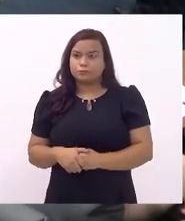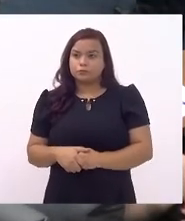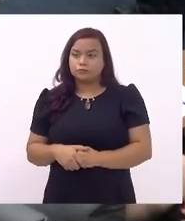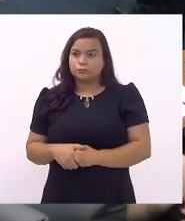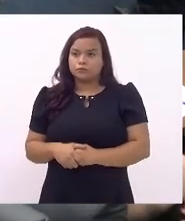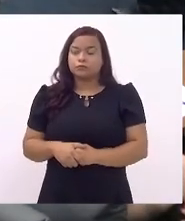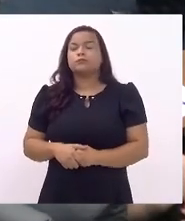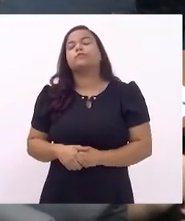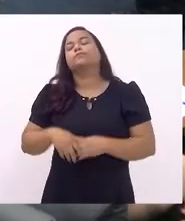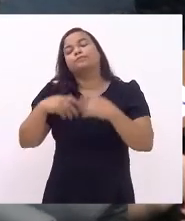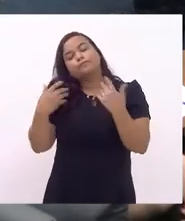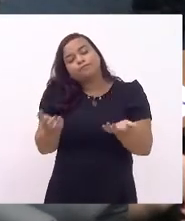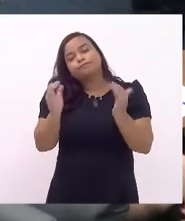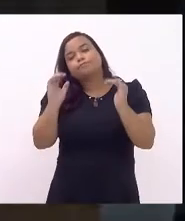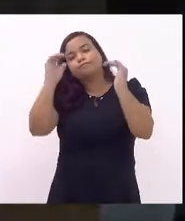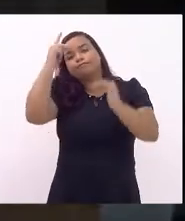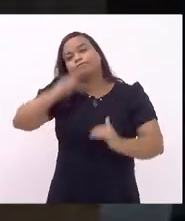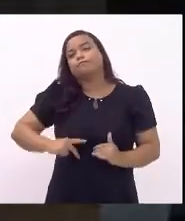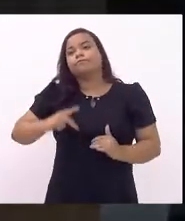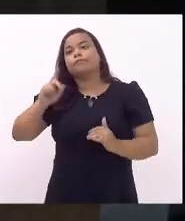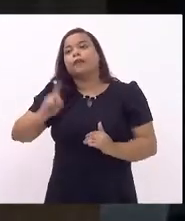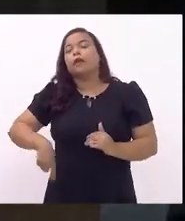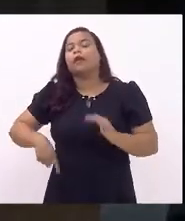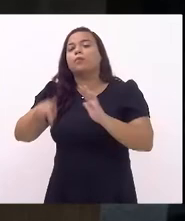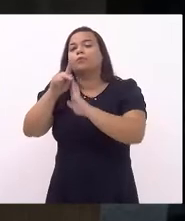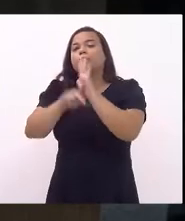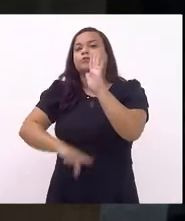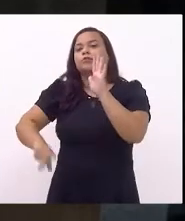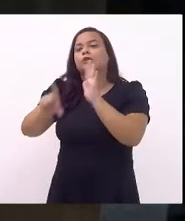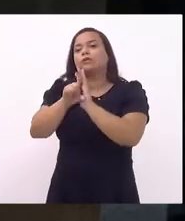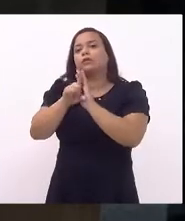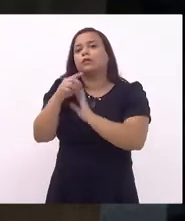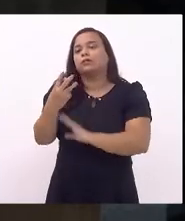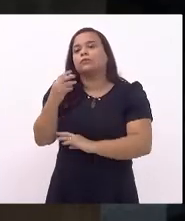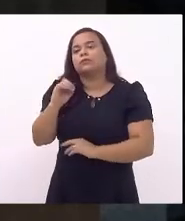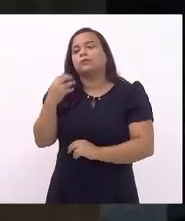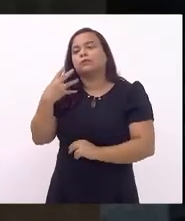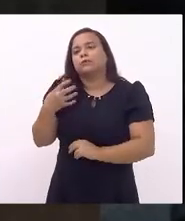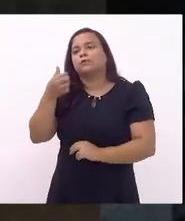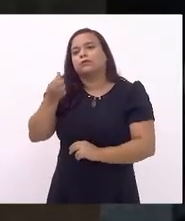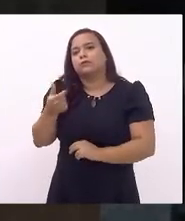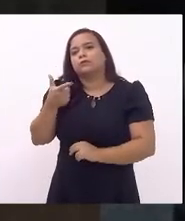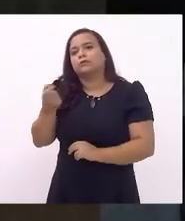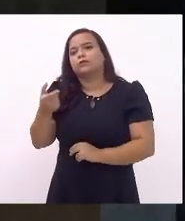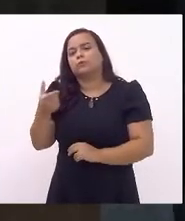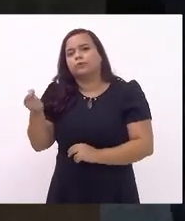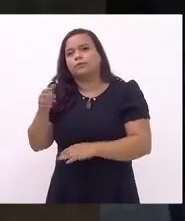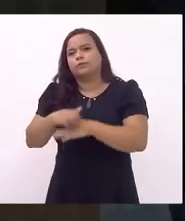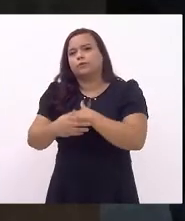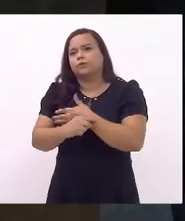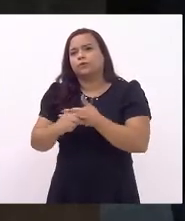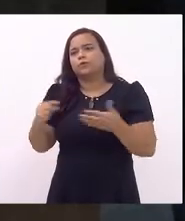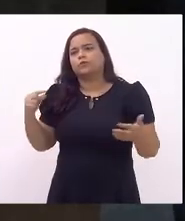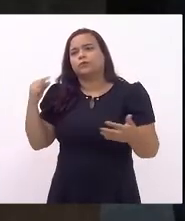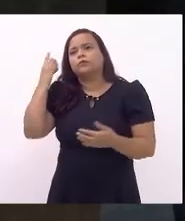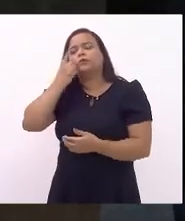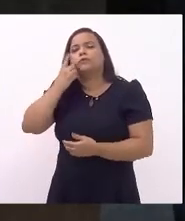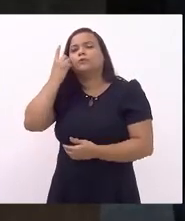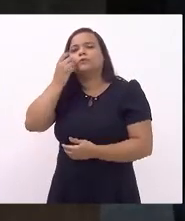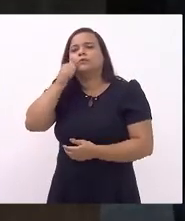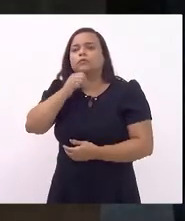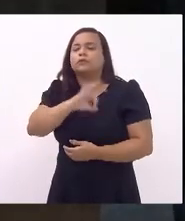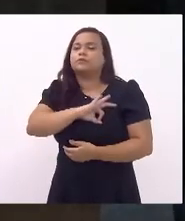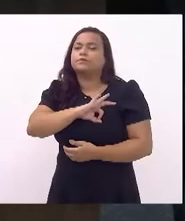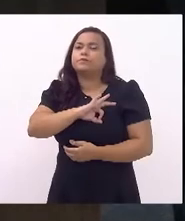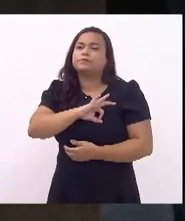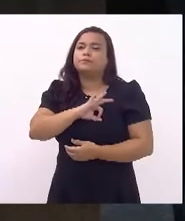Sr. Presidente, trata-se do projeto de lei 3046 de 2020 de autoria da deputada